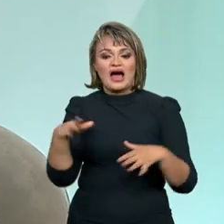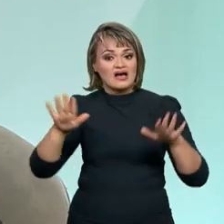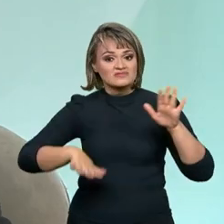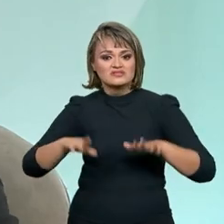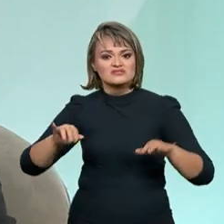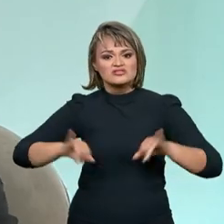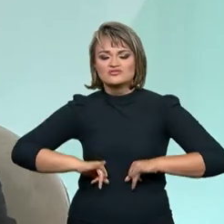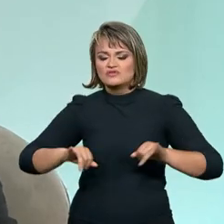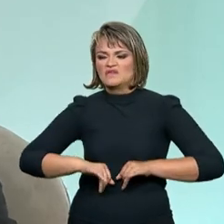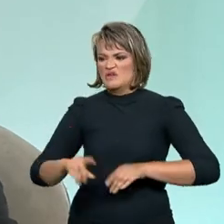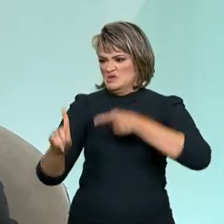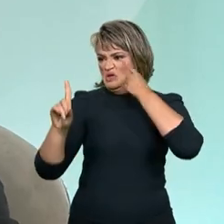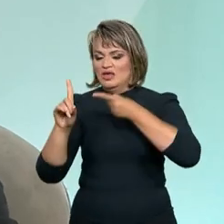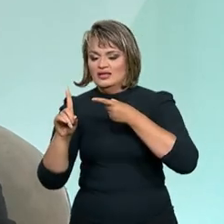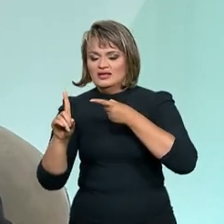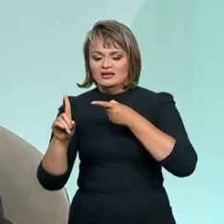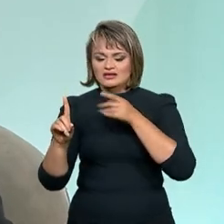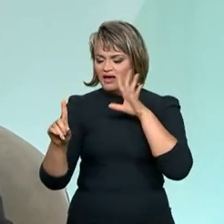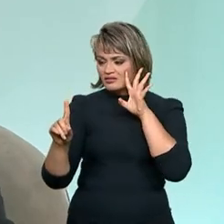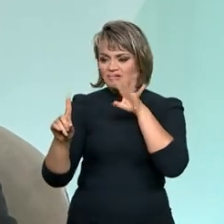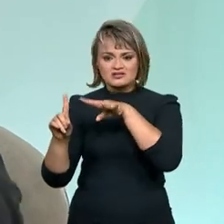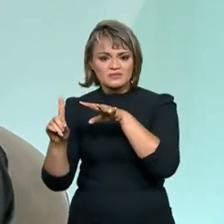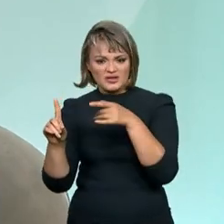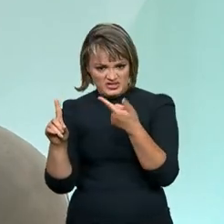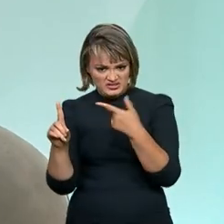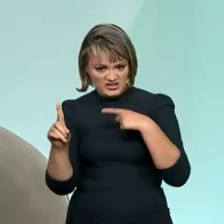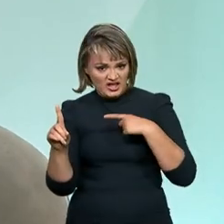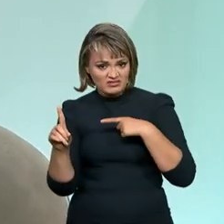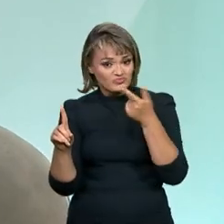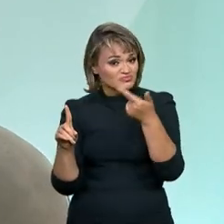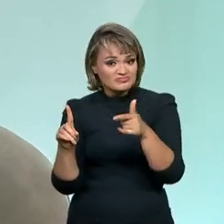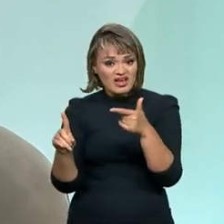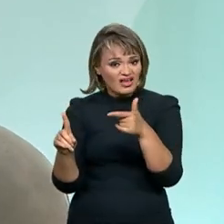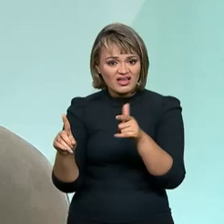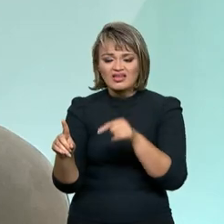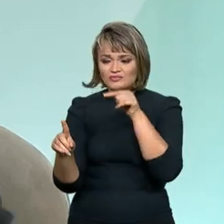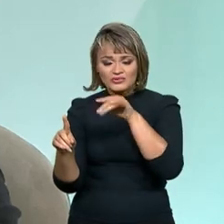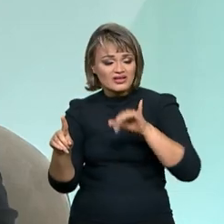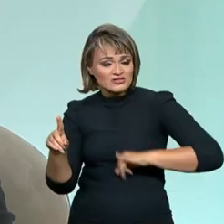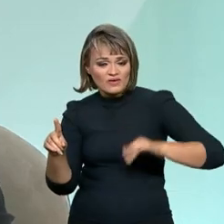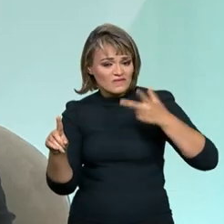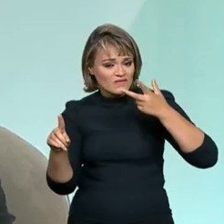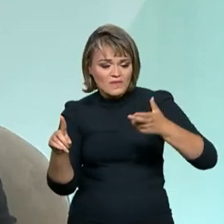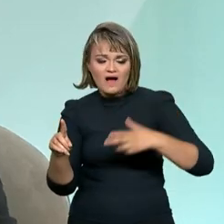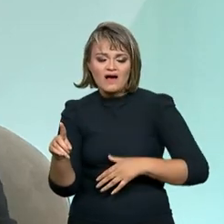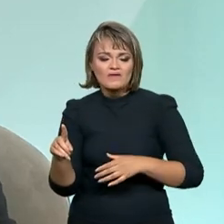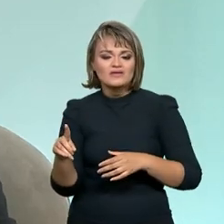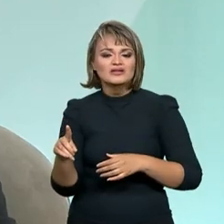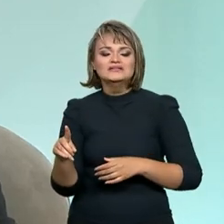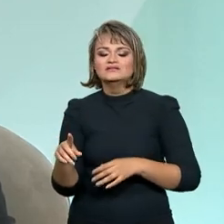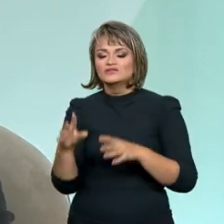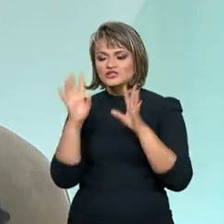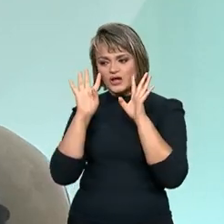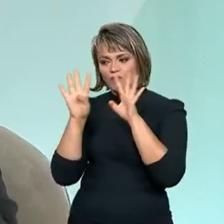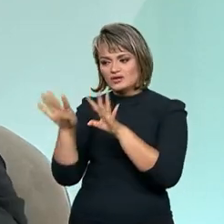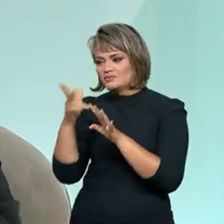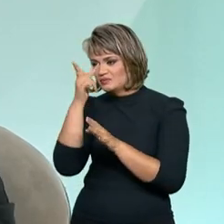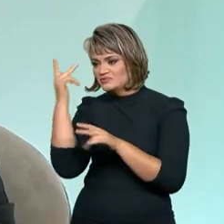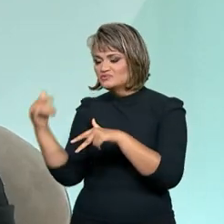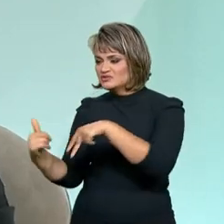e não há, muitas vezes, um olhar sobre esses profissionais que estão naquele exercício de Estado. Então, nós estamos olhando para isso,